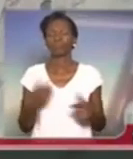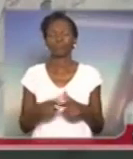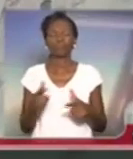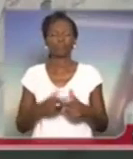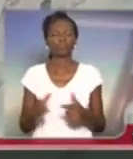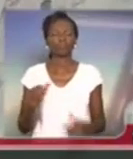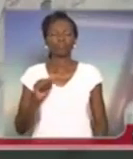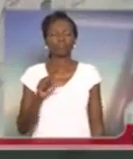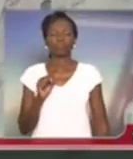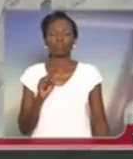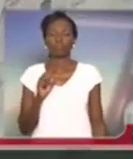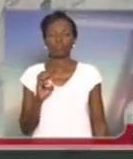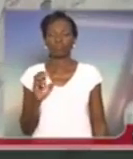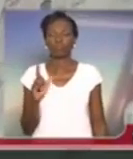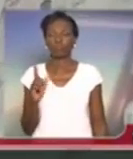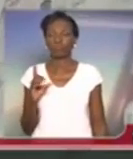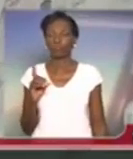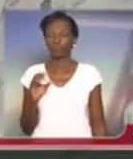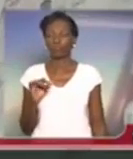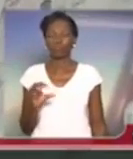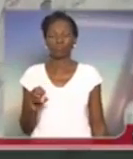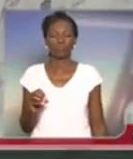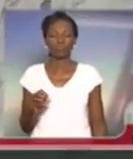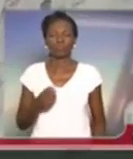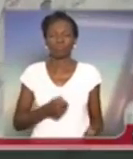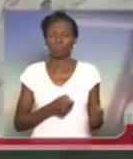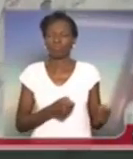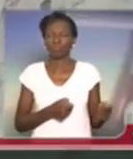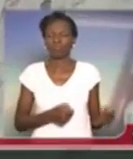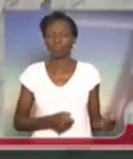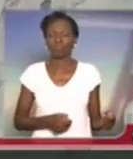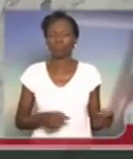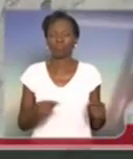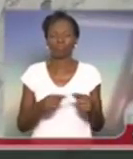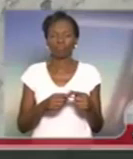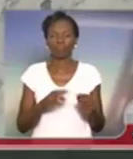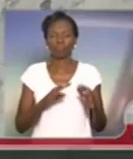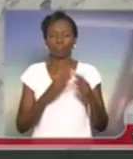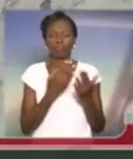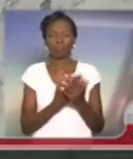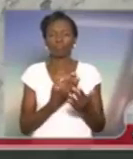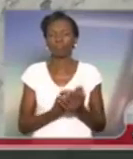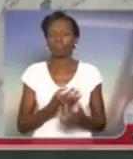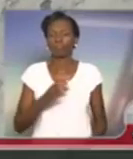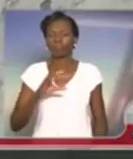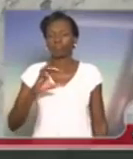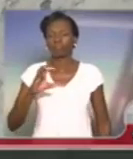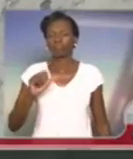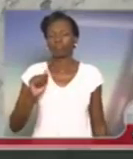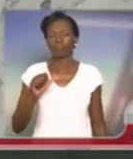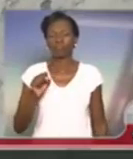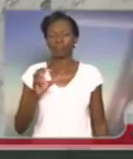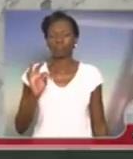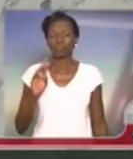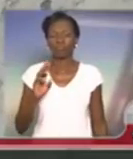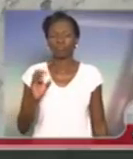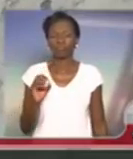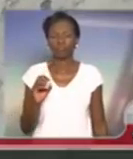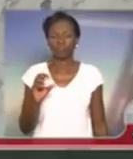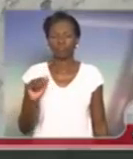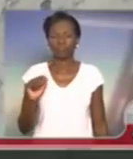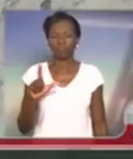de assédio, de perseguição, como no caso, por exemplo, da escola estadual Castro Alves, na Zona Norte